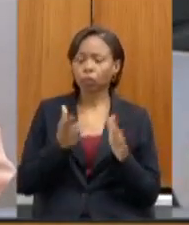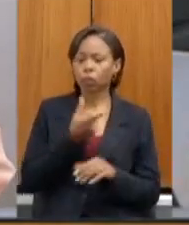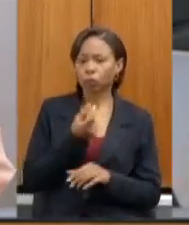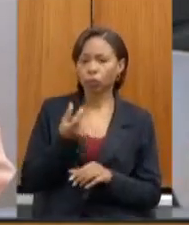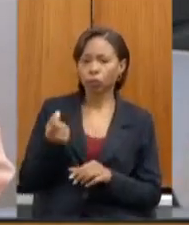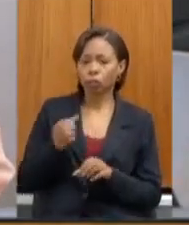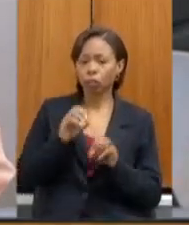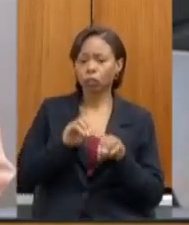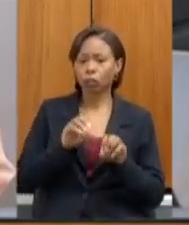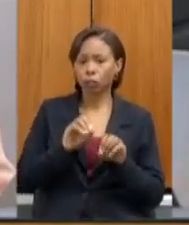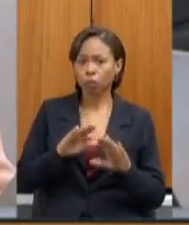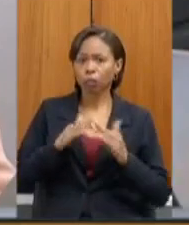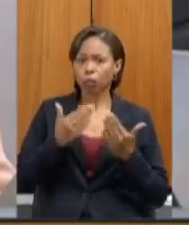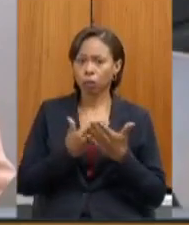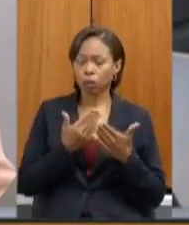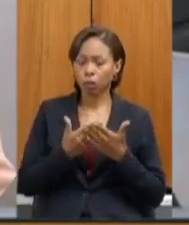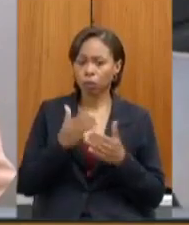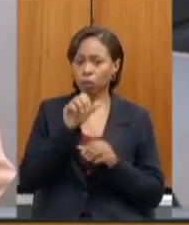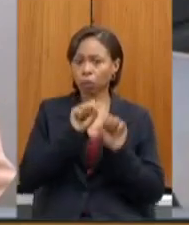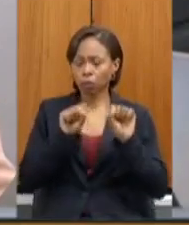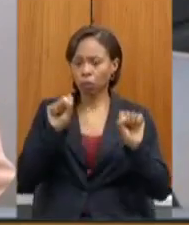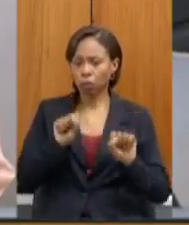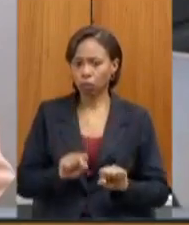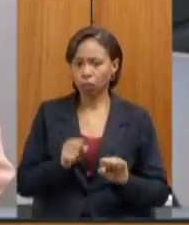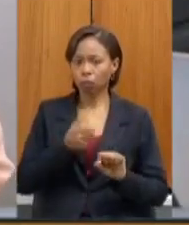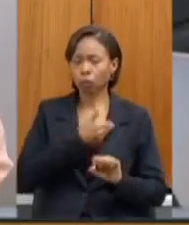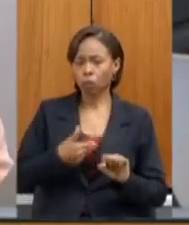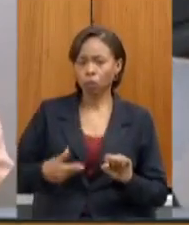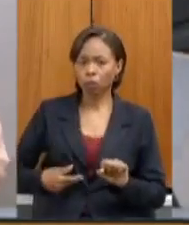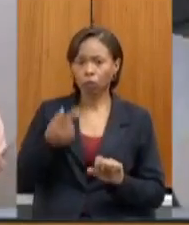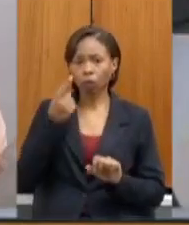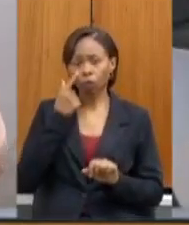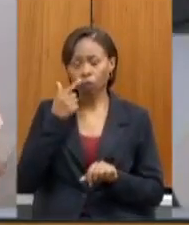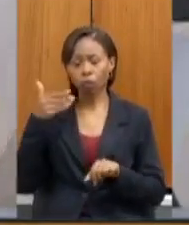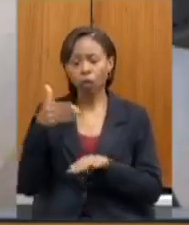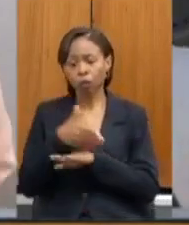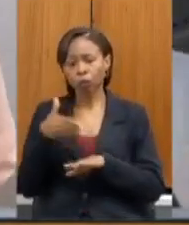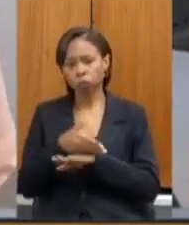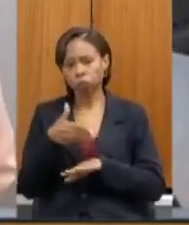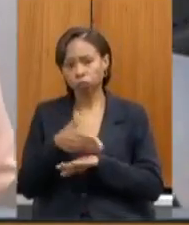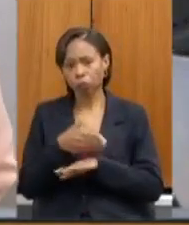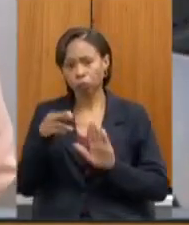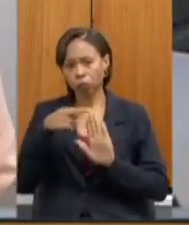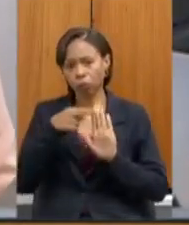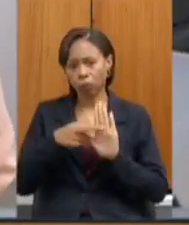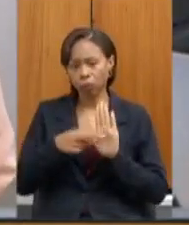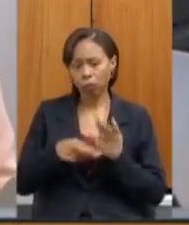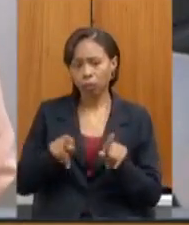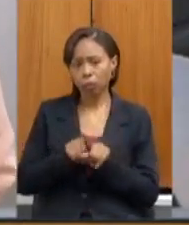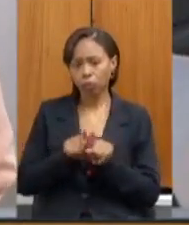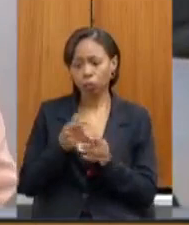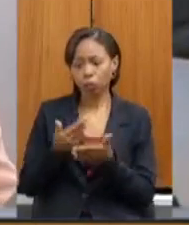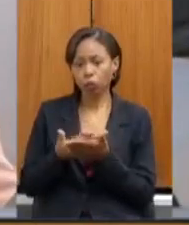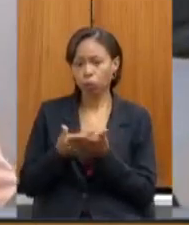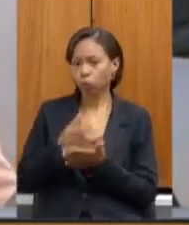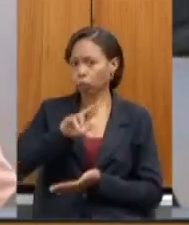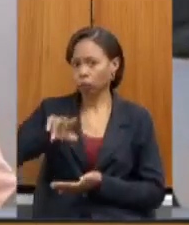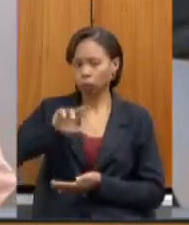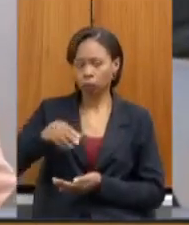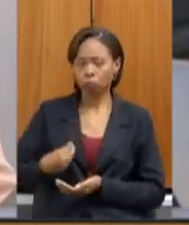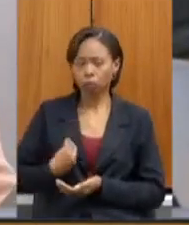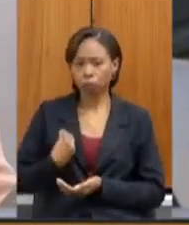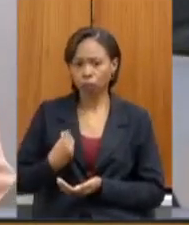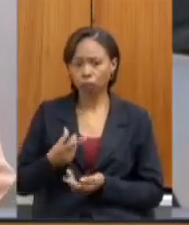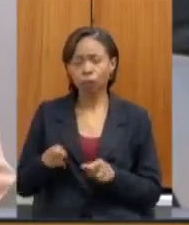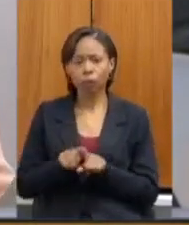na rede estadual considerando-se a flexibilização das normas de frequência e a oferta do estudo não presencial seja encaminhado à